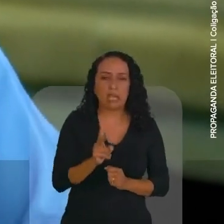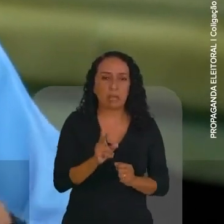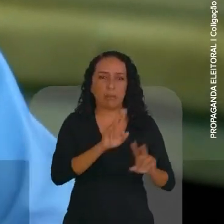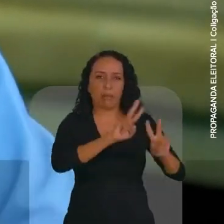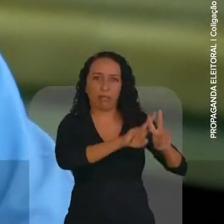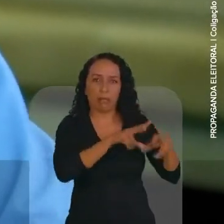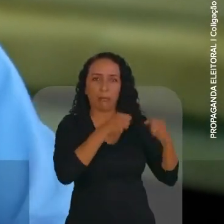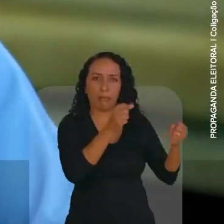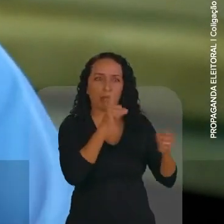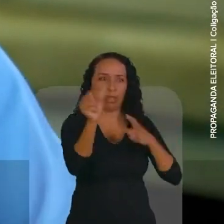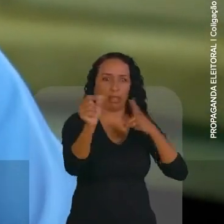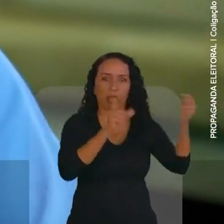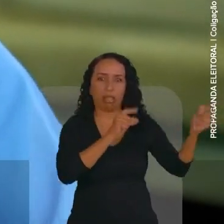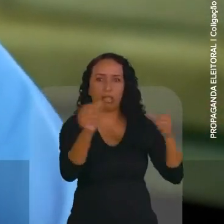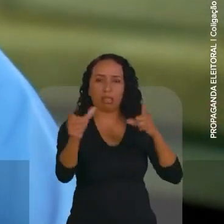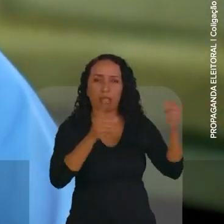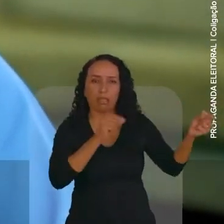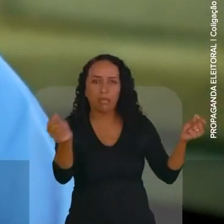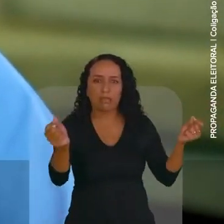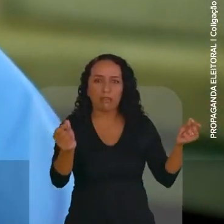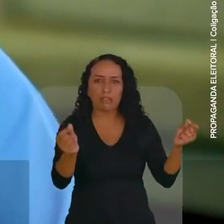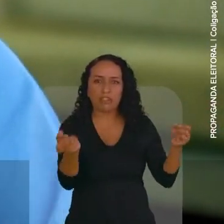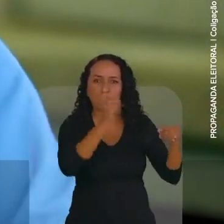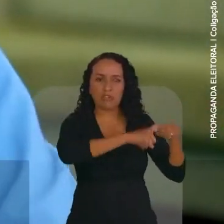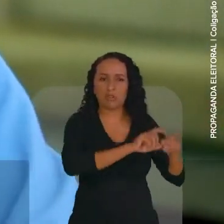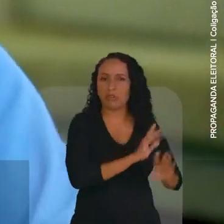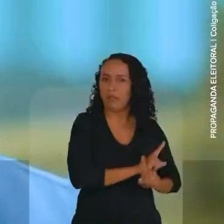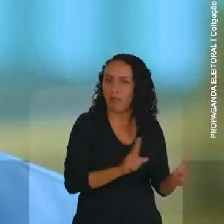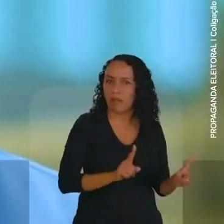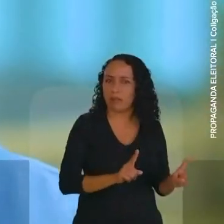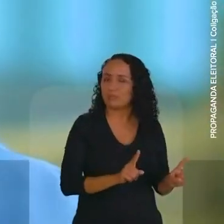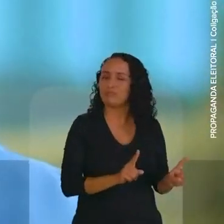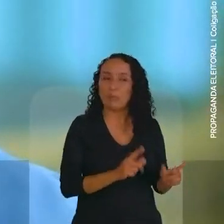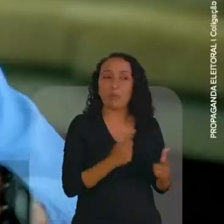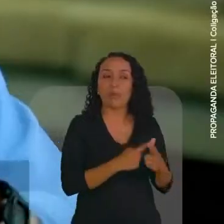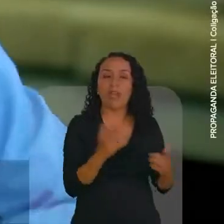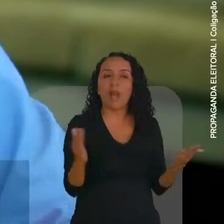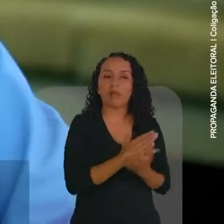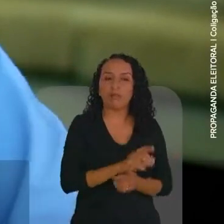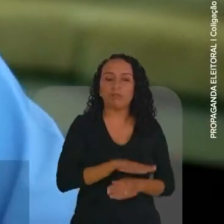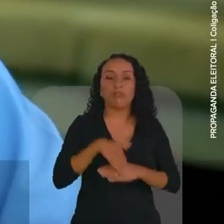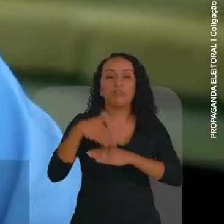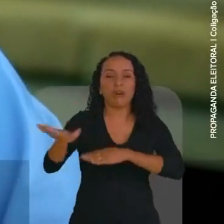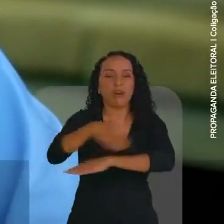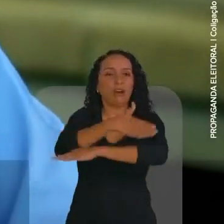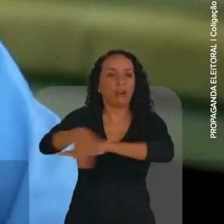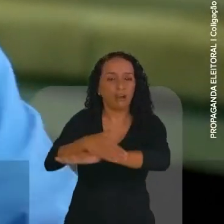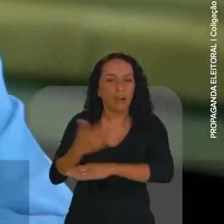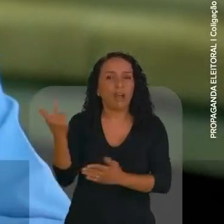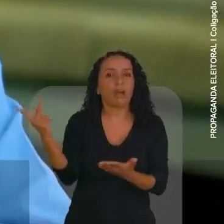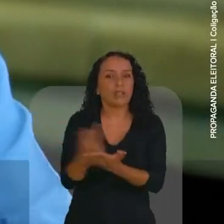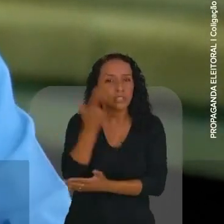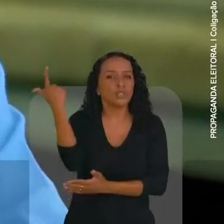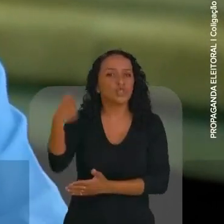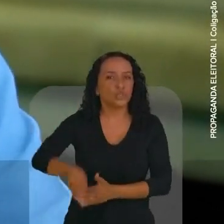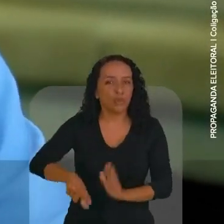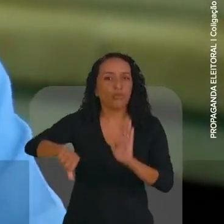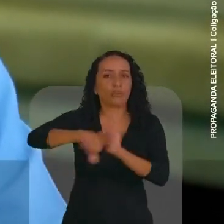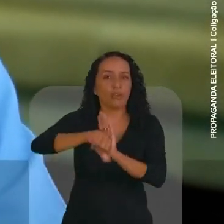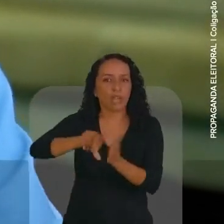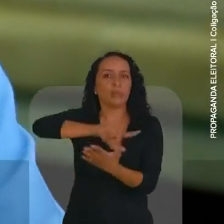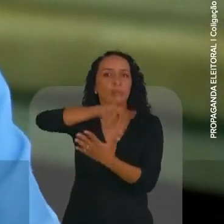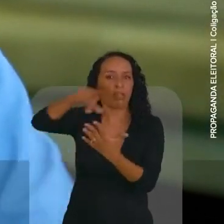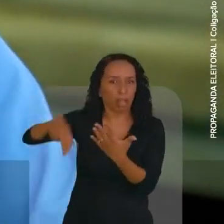presos, saindo de penitenciários, de cadeias e não mais retornando. Muitos ficavam aqui fora, cometendo os mais